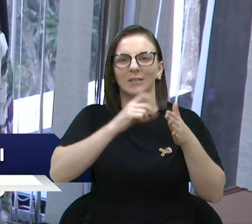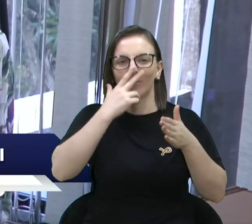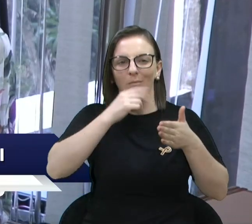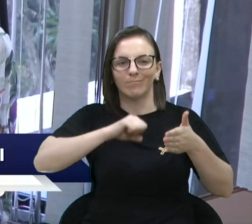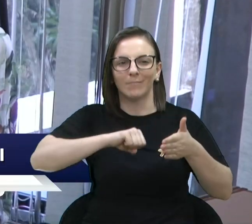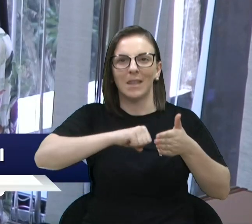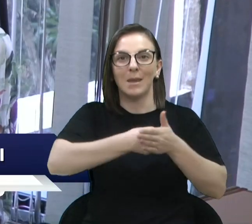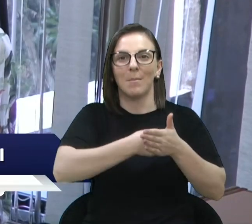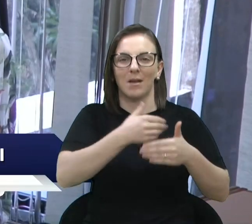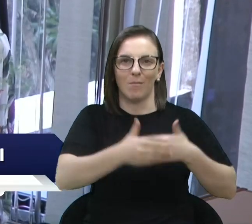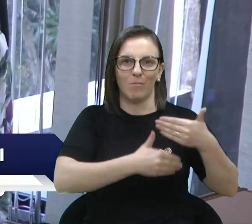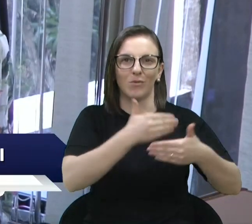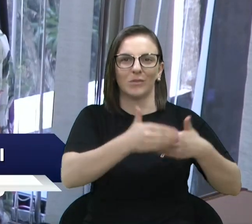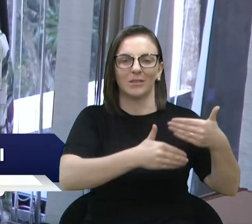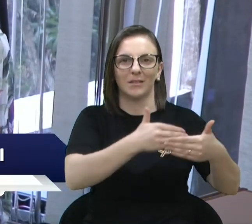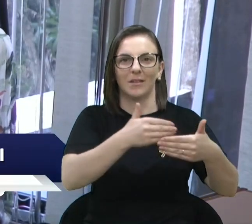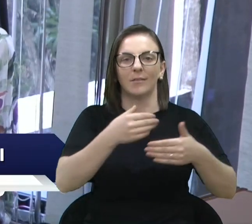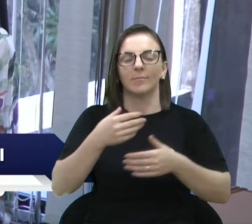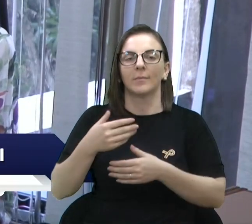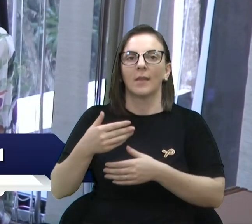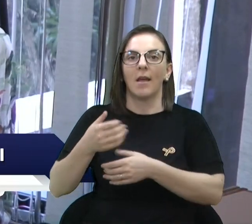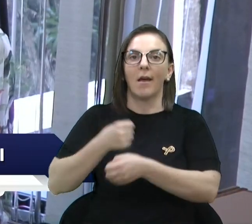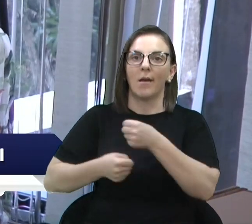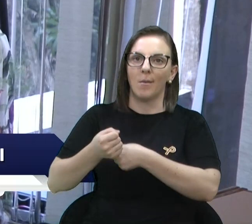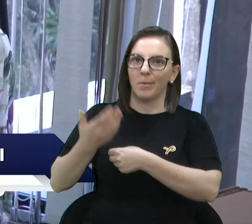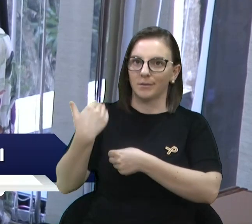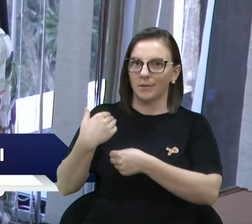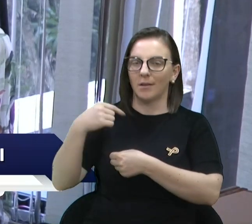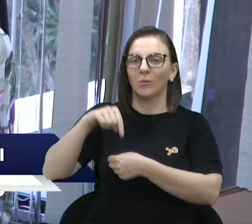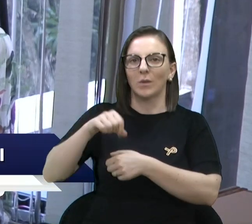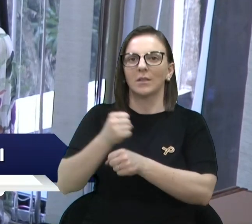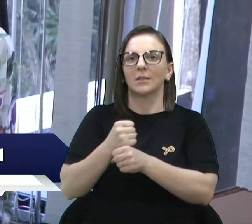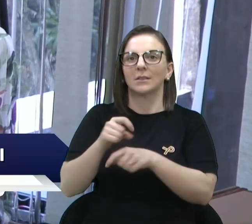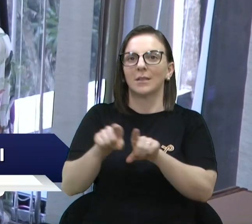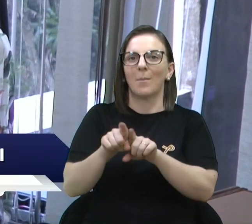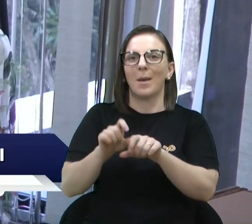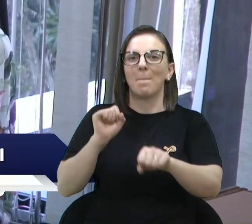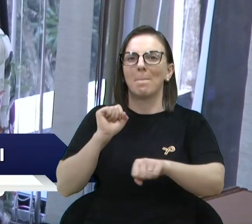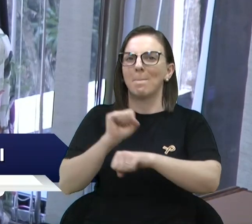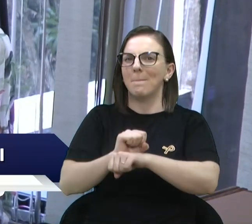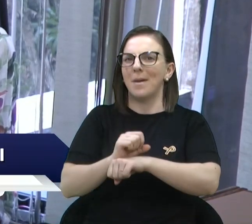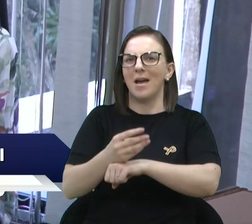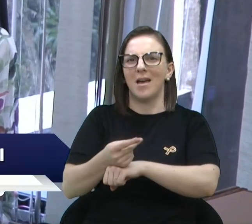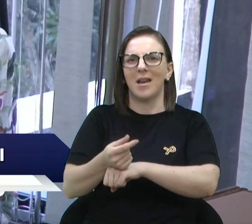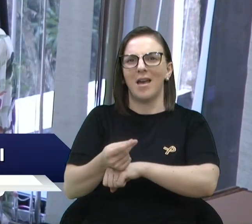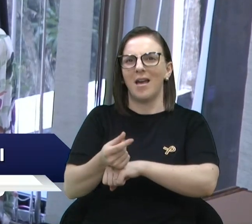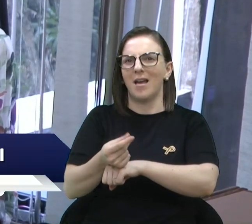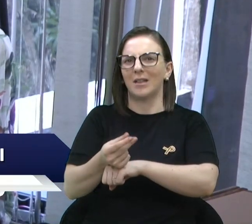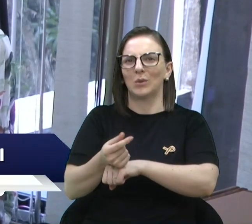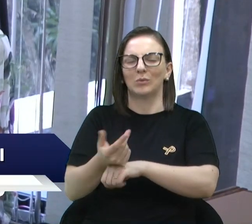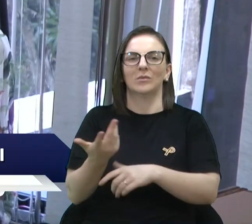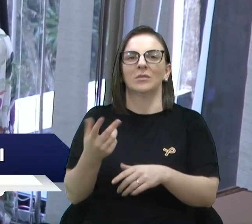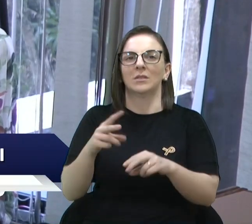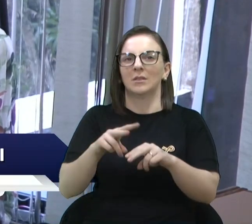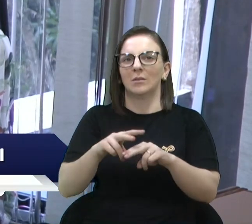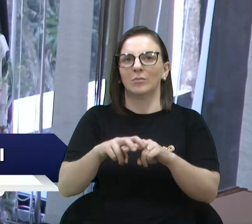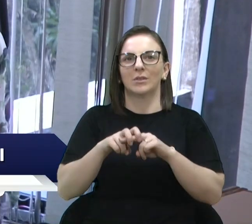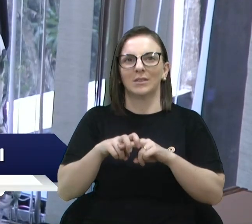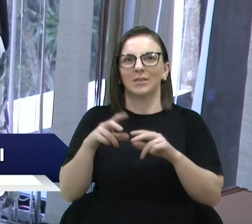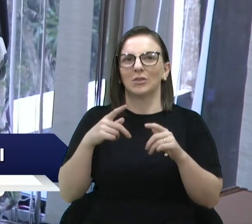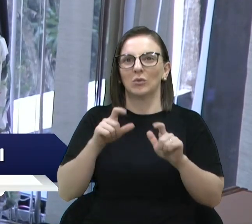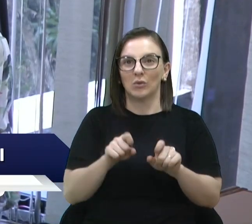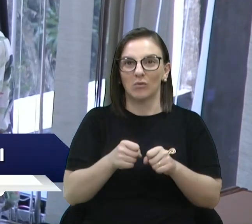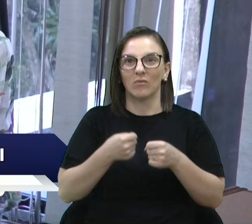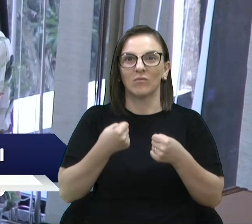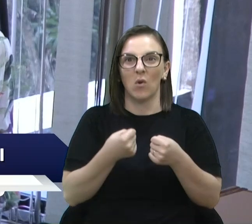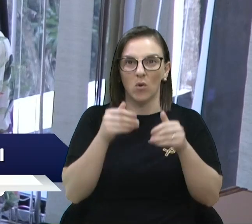processos e no ano passado, e até mesmo nesse ano ficou tudo parado em função da pandemia. Todos os esforços e recursos acabaram sendo